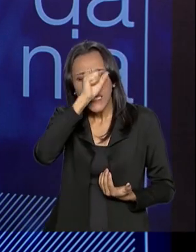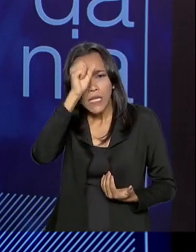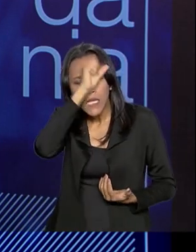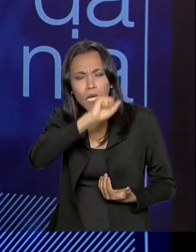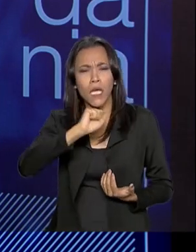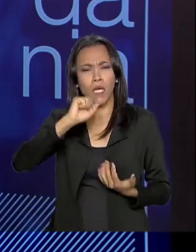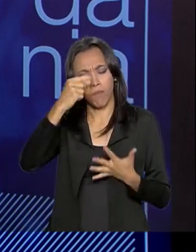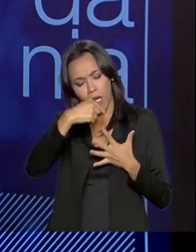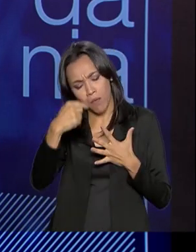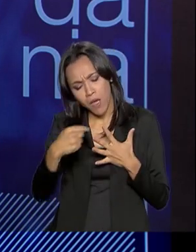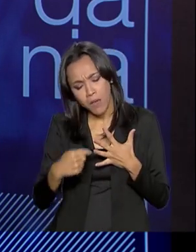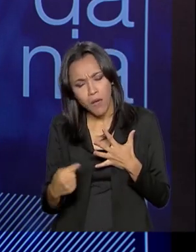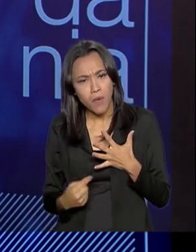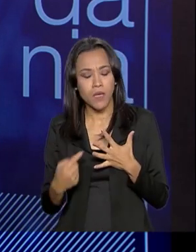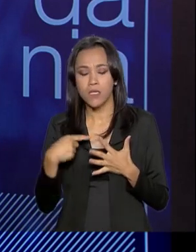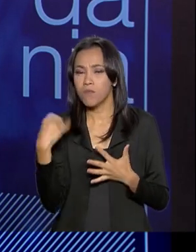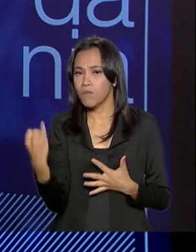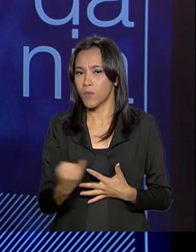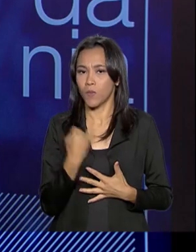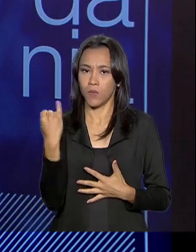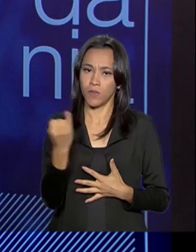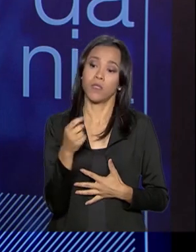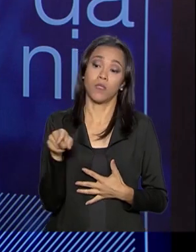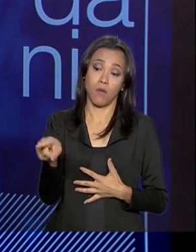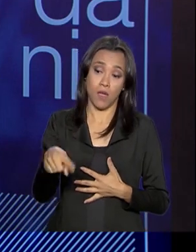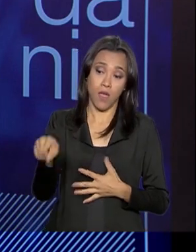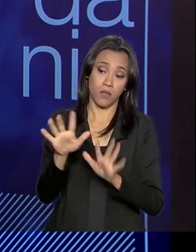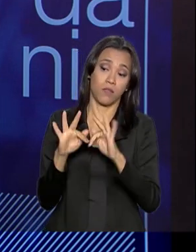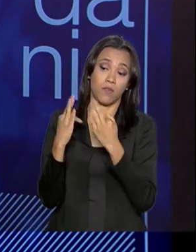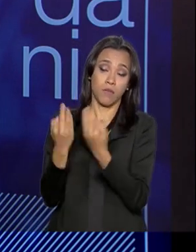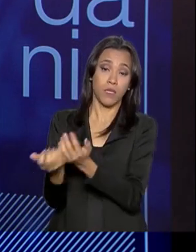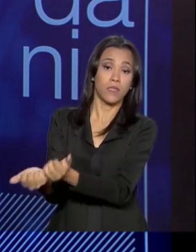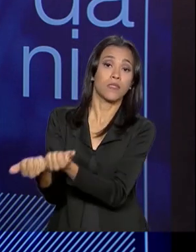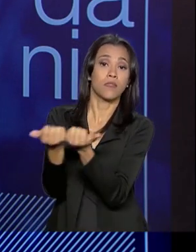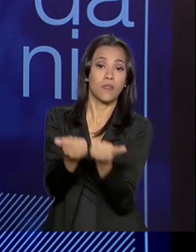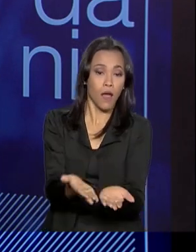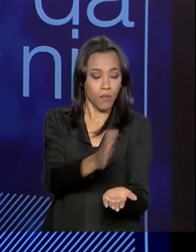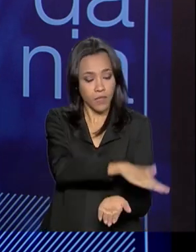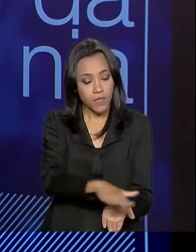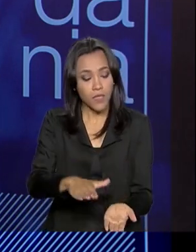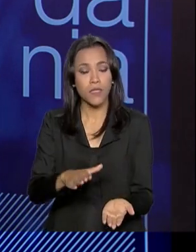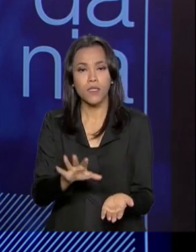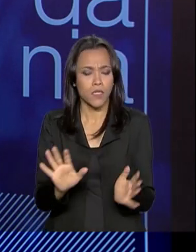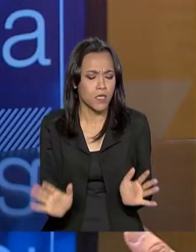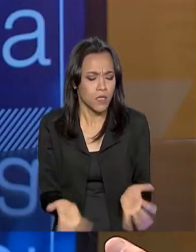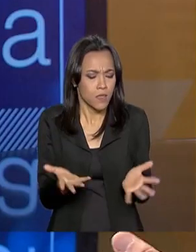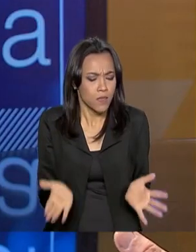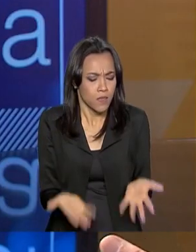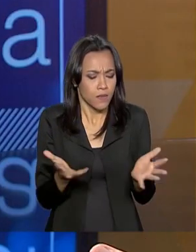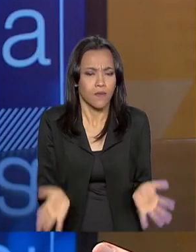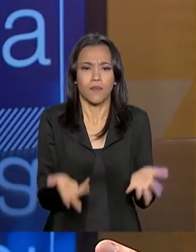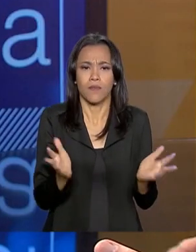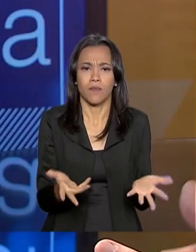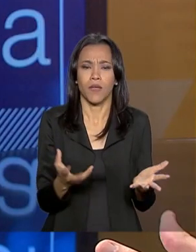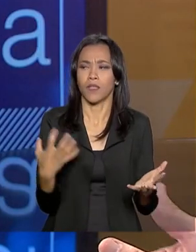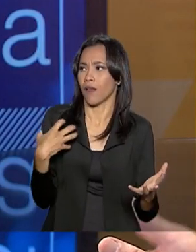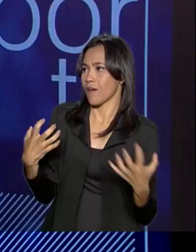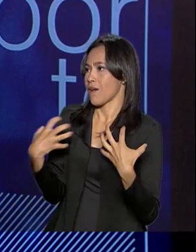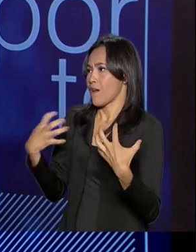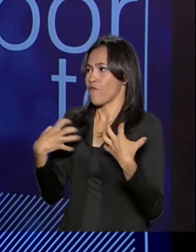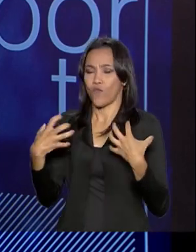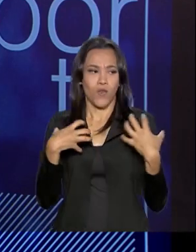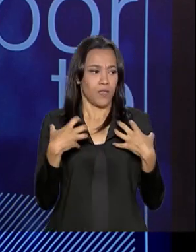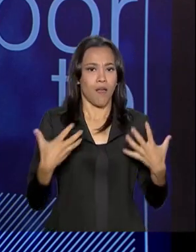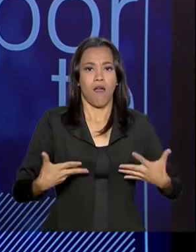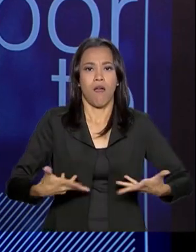Então, ela precisa, as famílias precisam proporcionar essas crianças um ambiente rico em estímulos, e que a cada etapa da